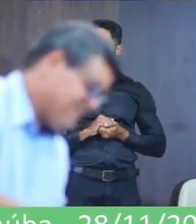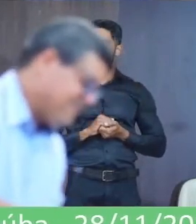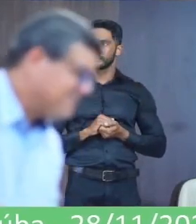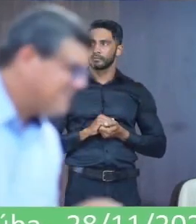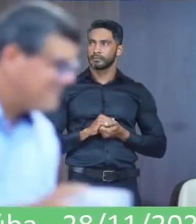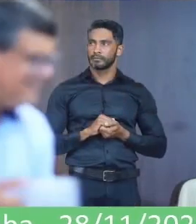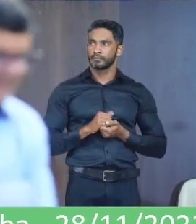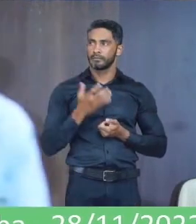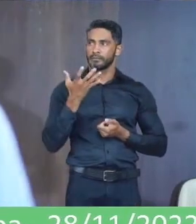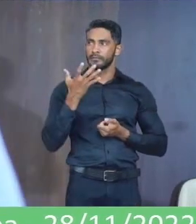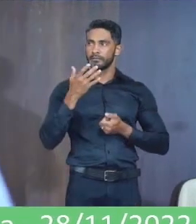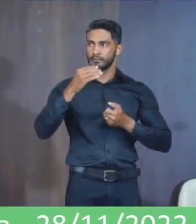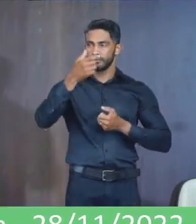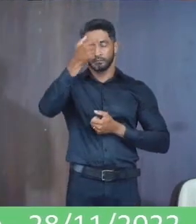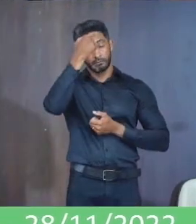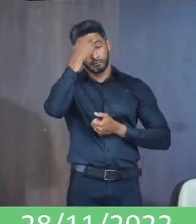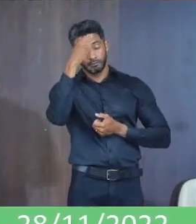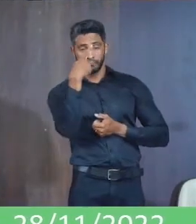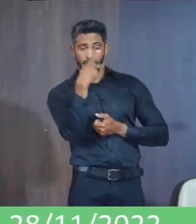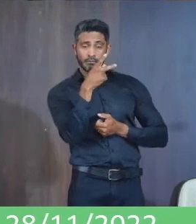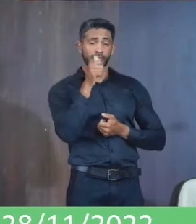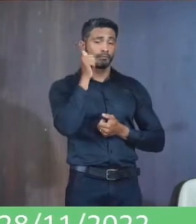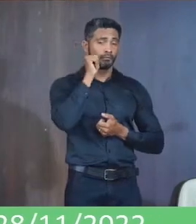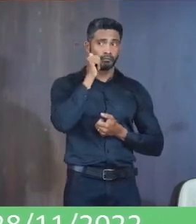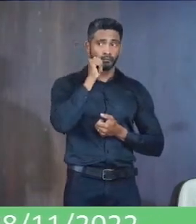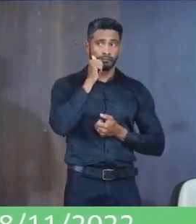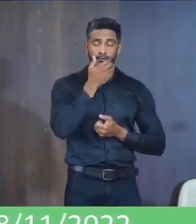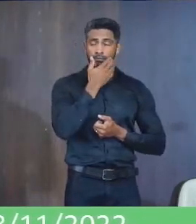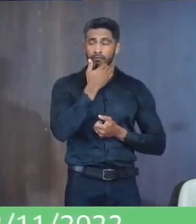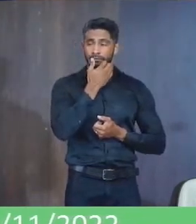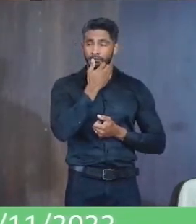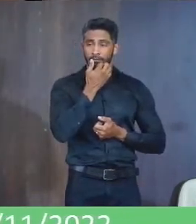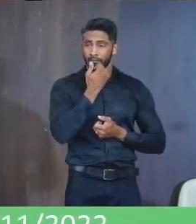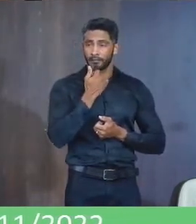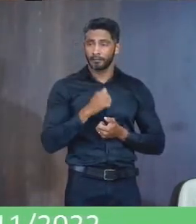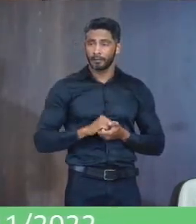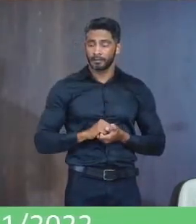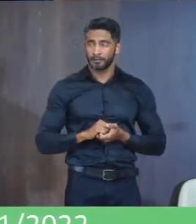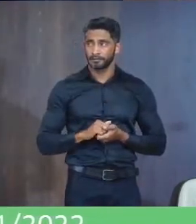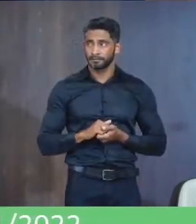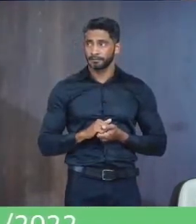Requer que seja Dada ciência Aplaudida Autoria Vereador Derlan Miranda Dos Reis